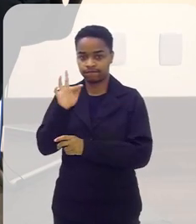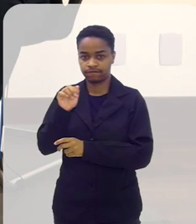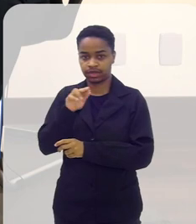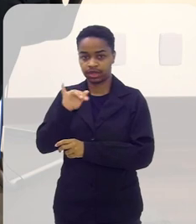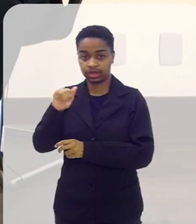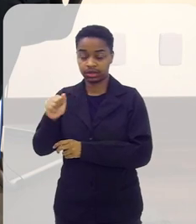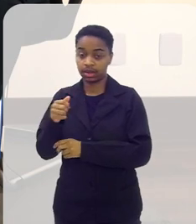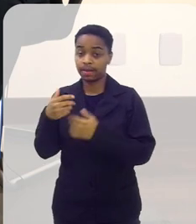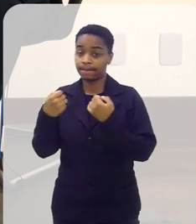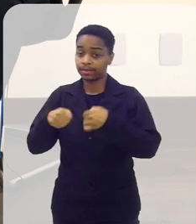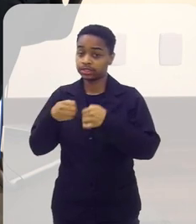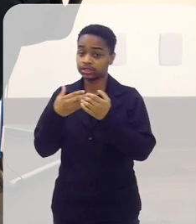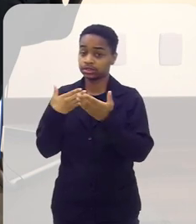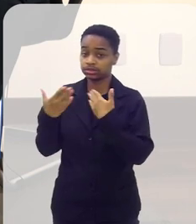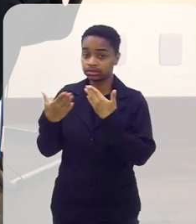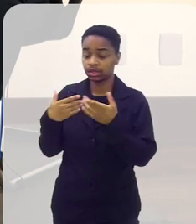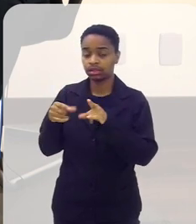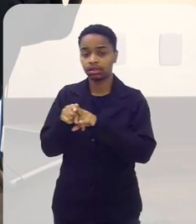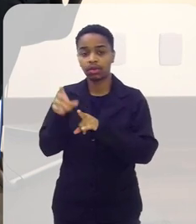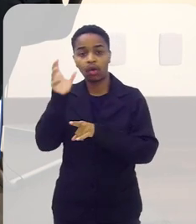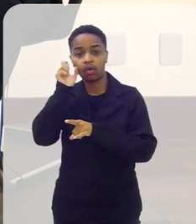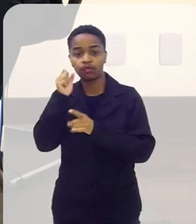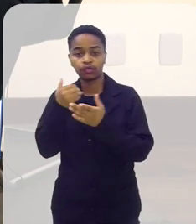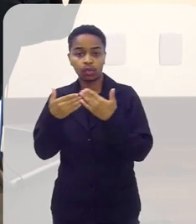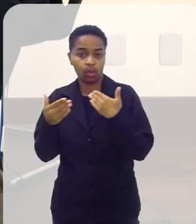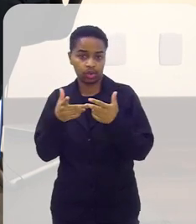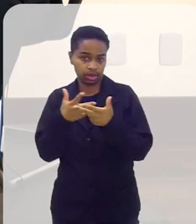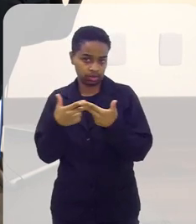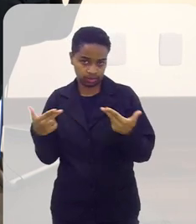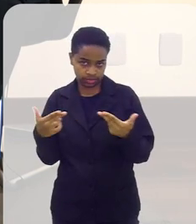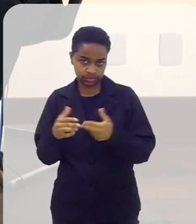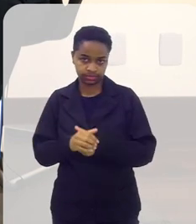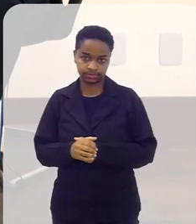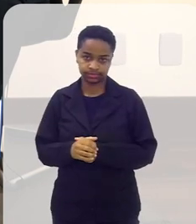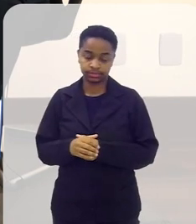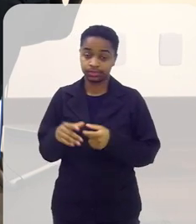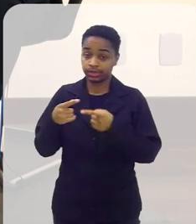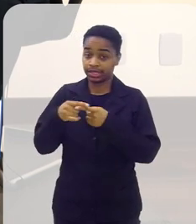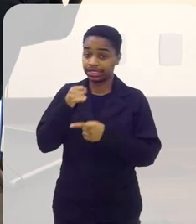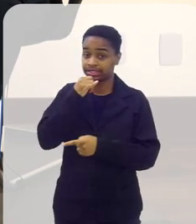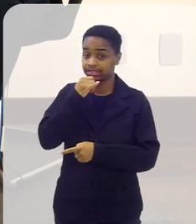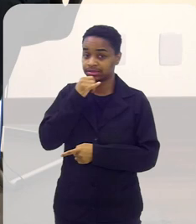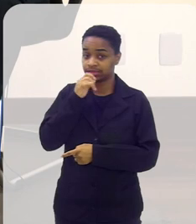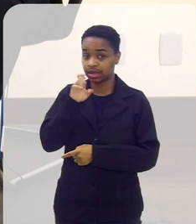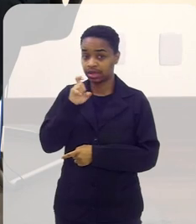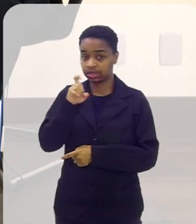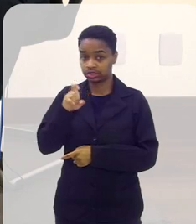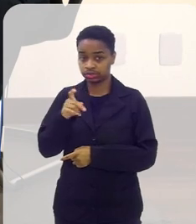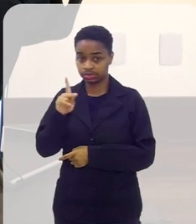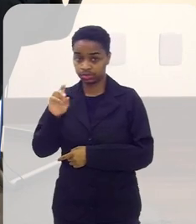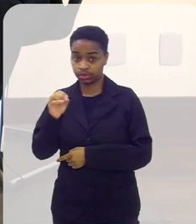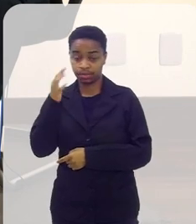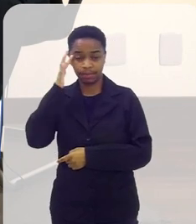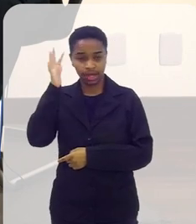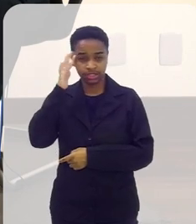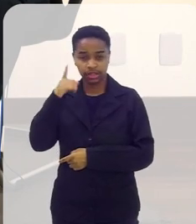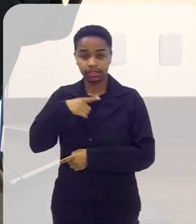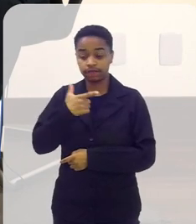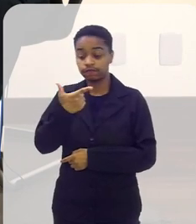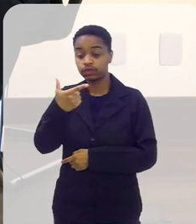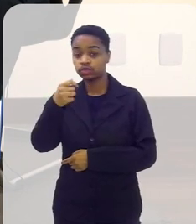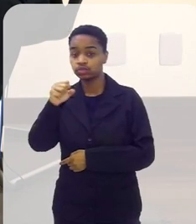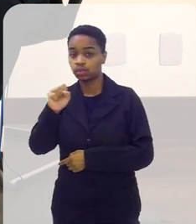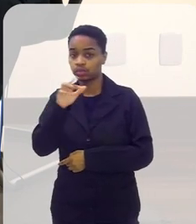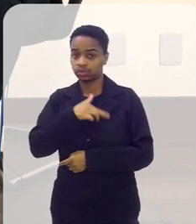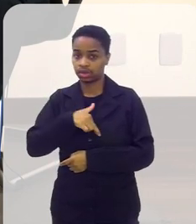feira é um lugar que você tem que estar pronto para o diálogo e para ouvir qualquer coisa na Expo por exemplo você